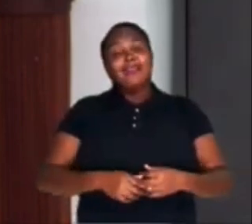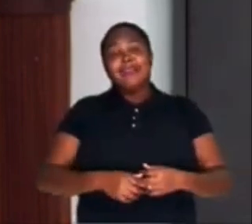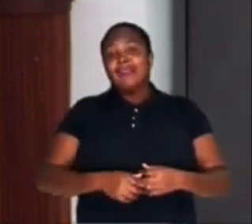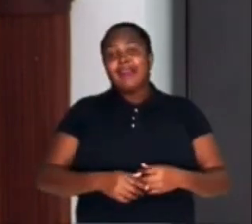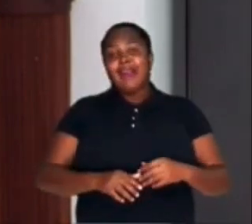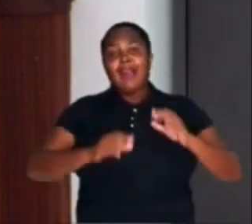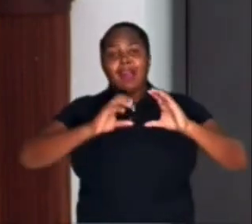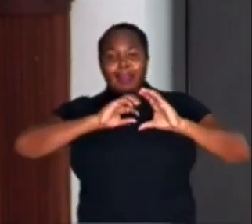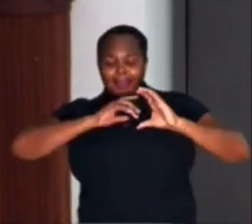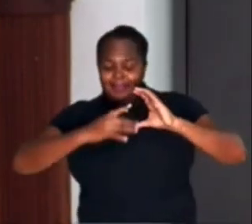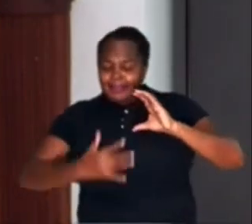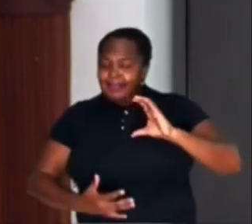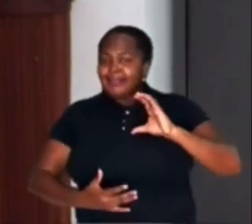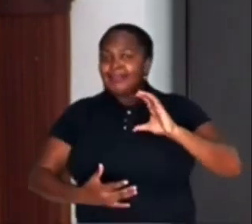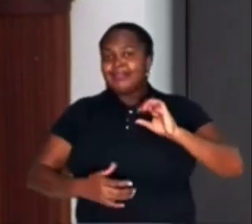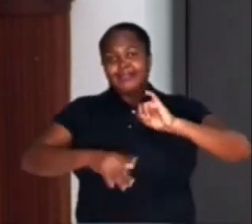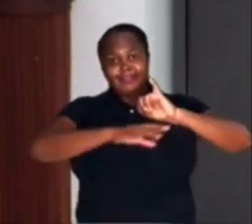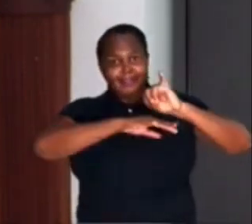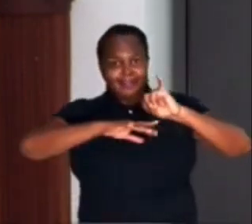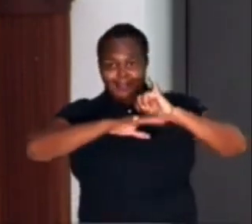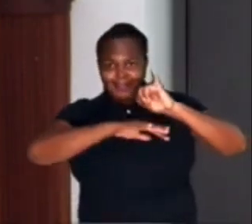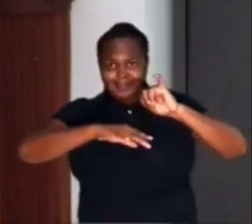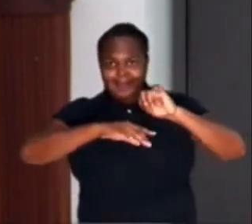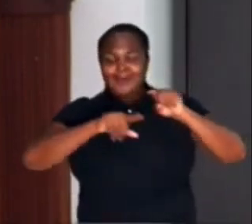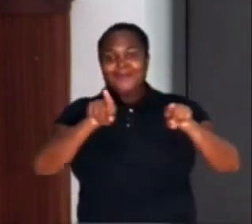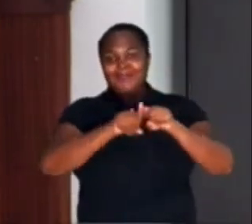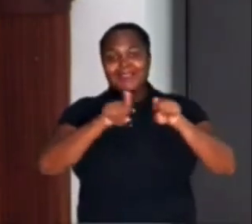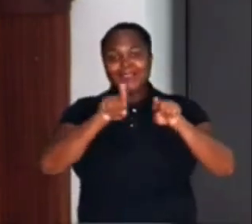já que Ilhéus tem a cor vermelha em sua bandeira.